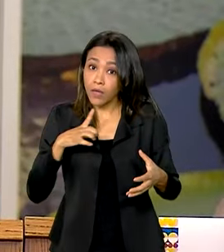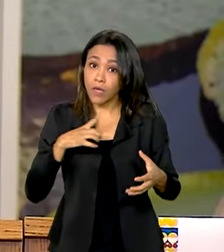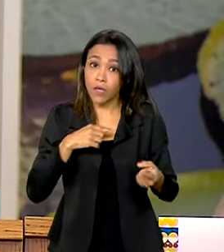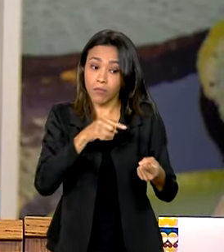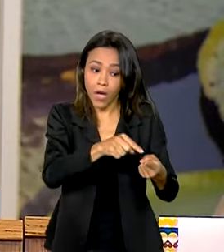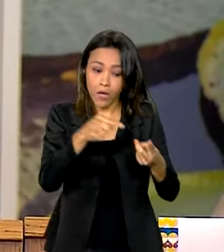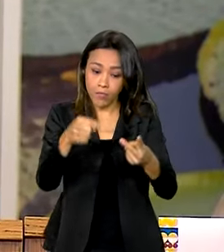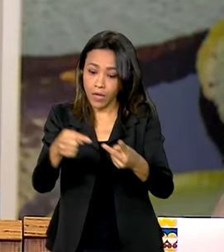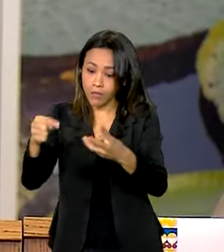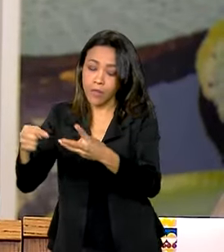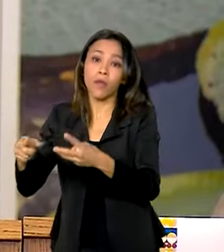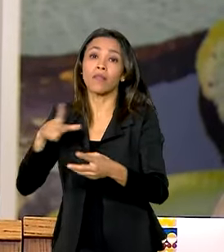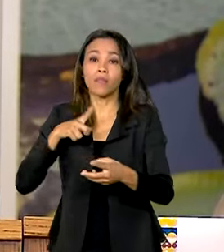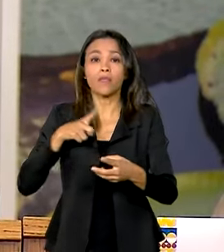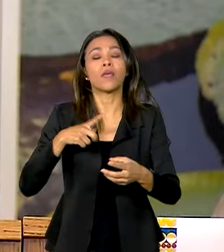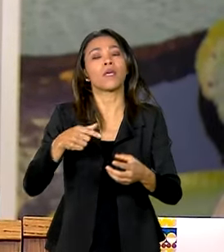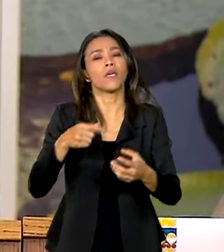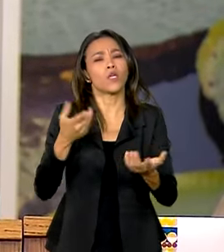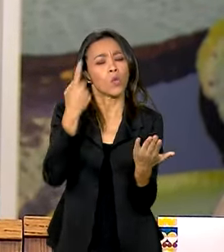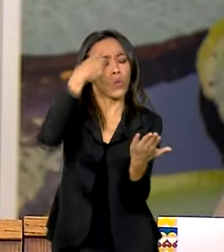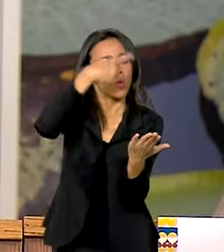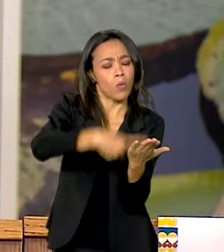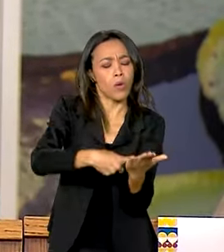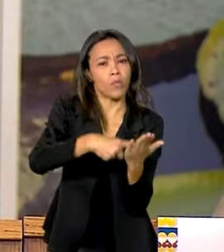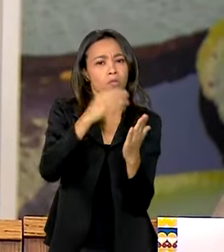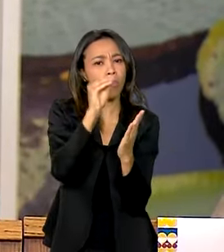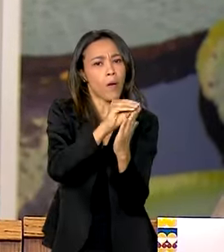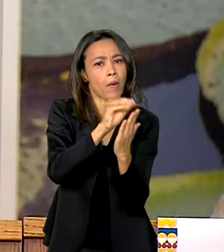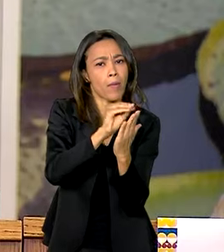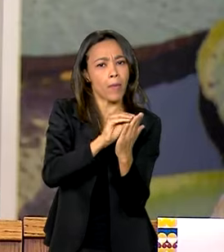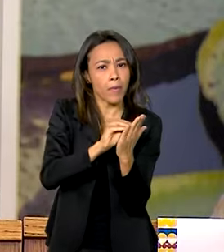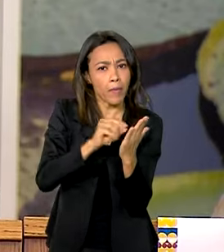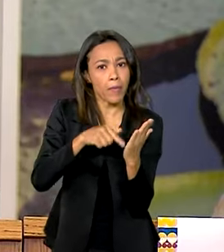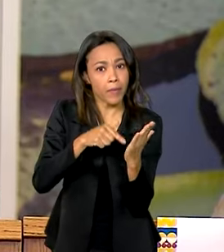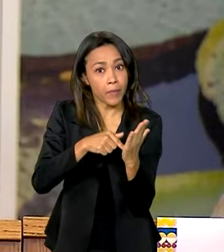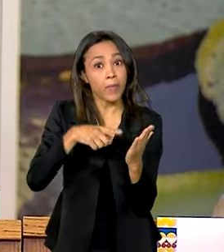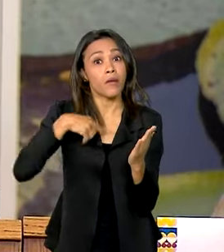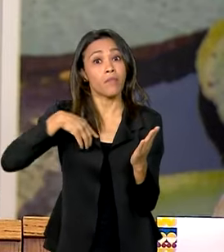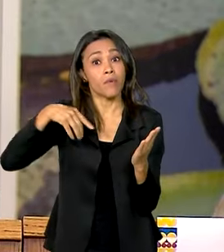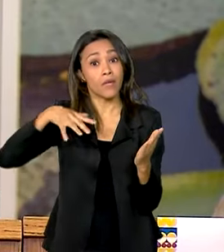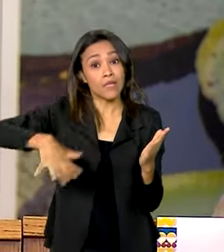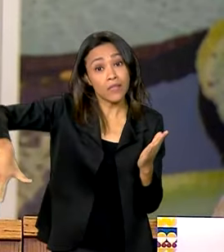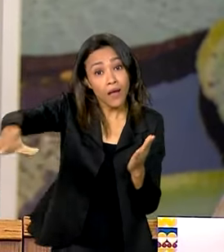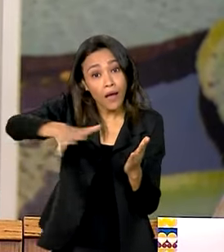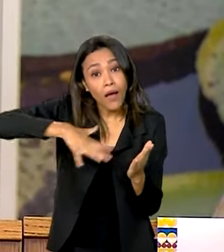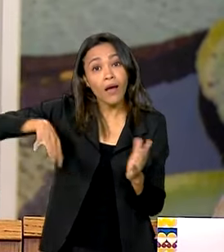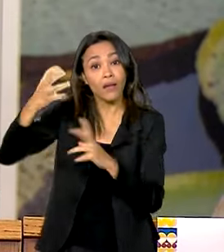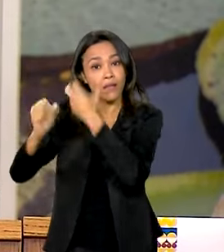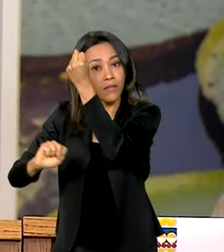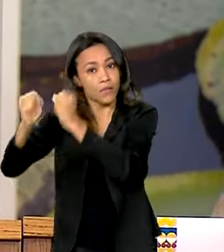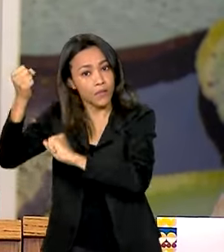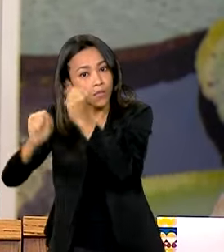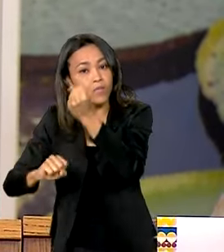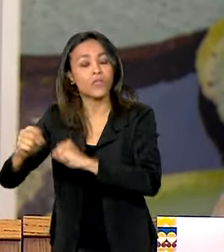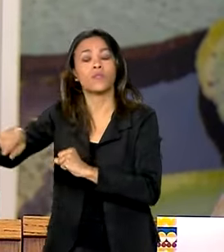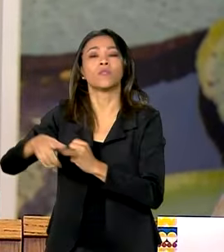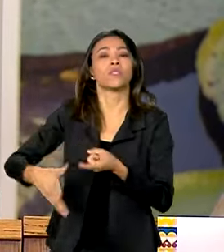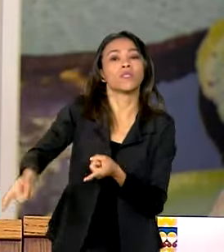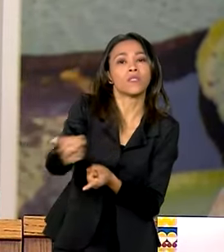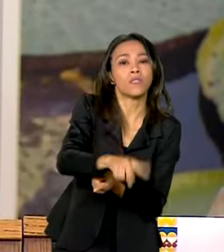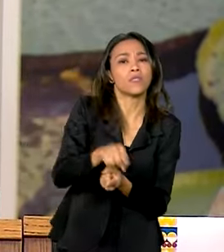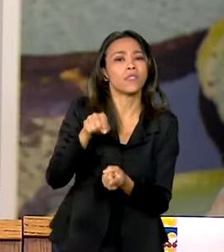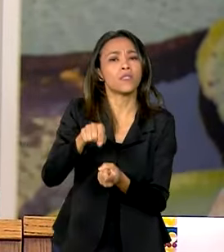agenda que se identifique em primeiro lugar onde se dá as emissões, no setor produtivo, e se